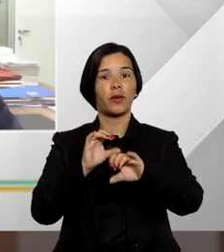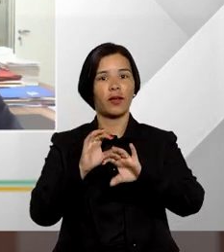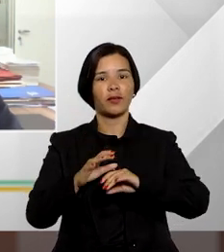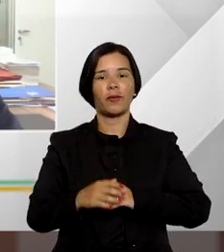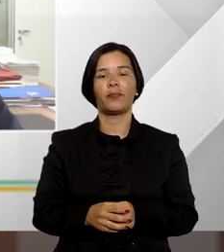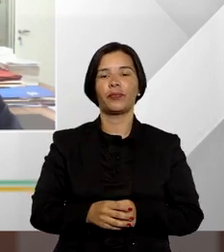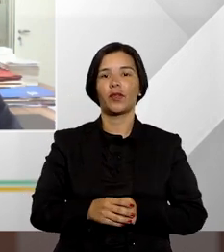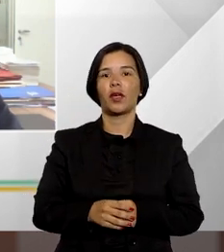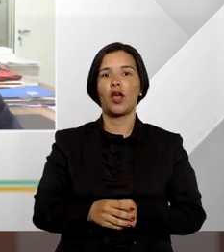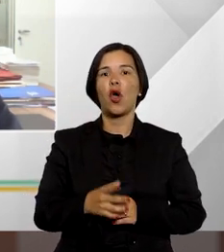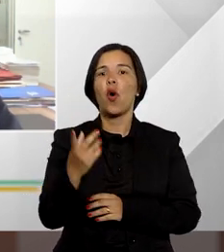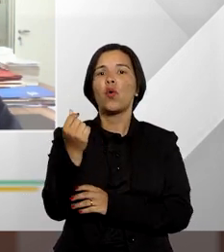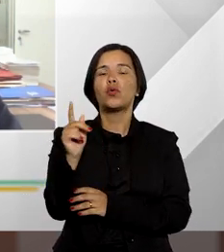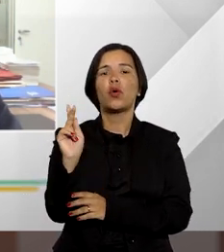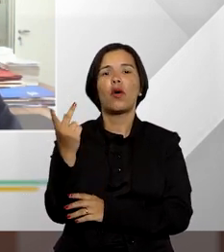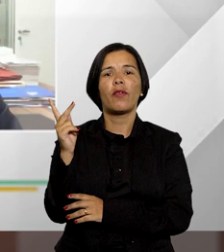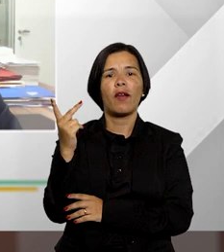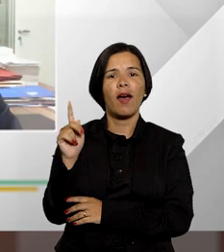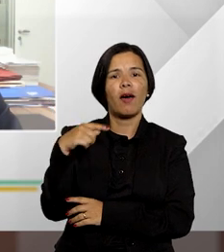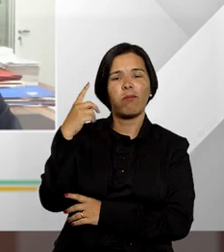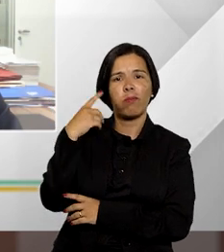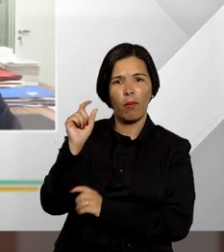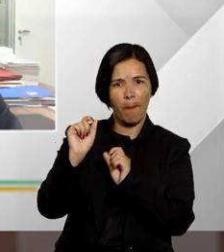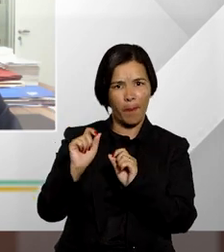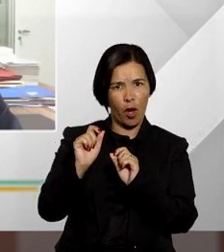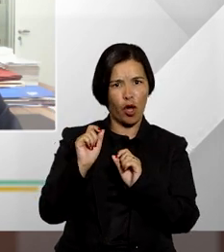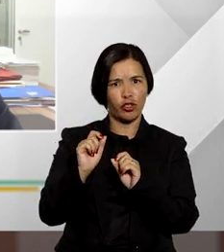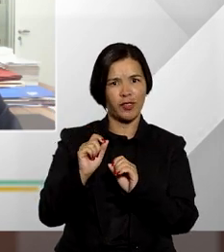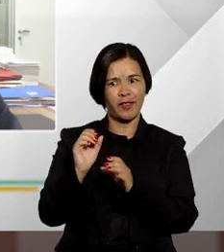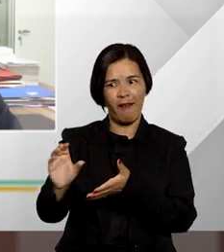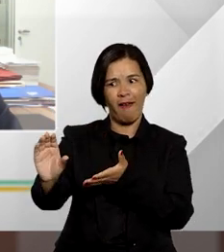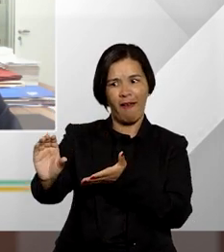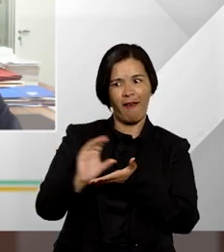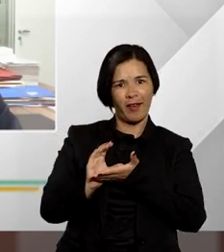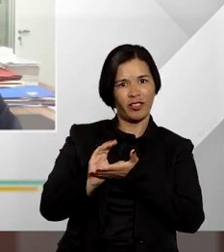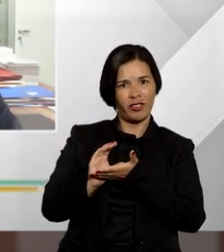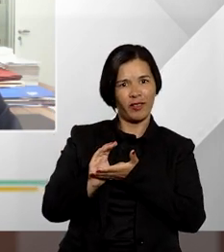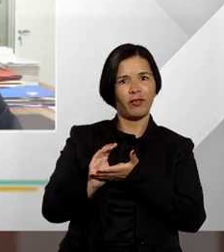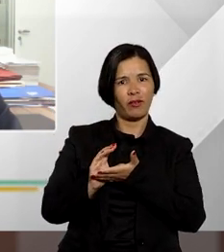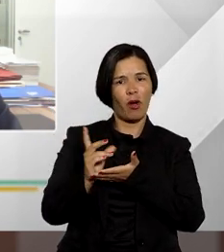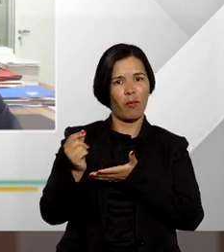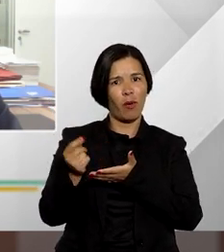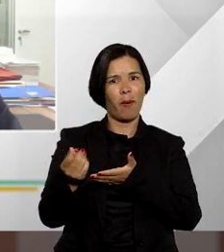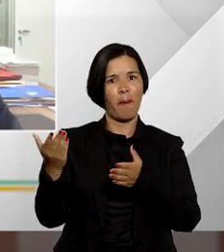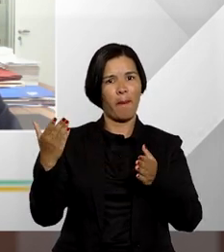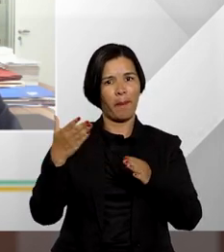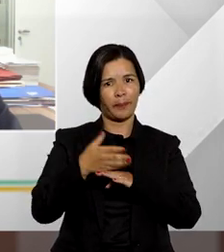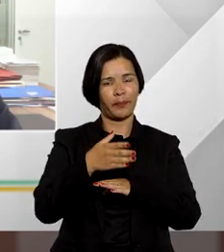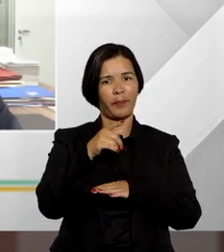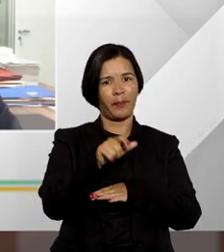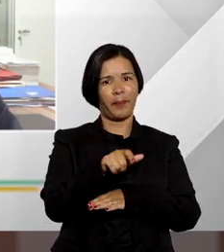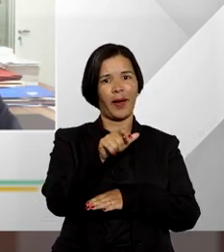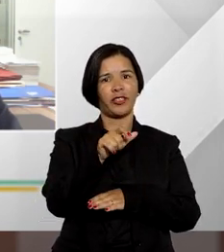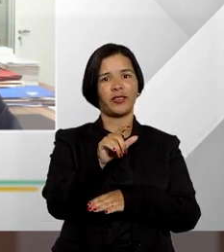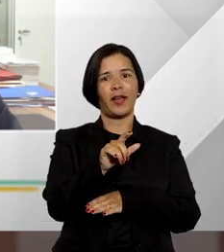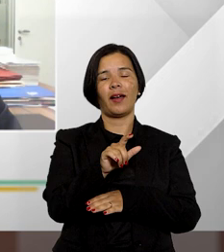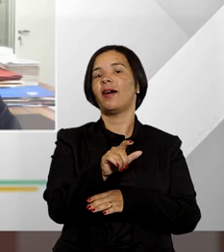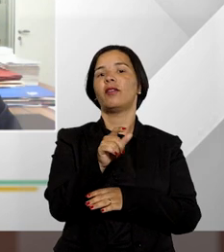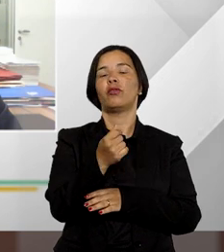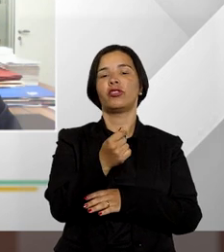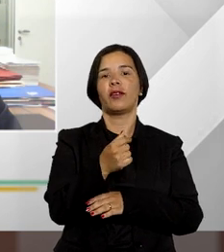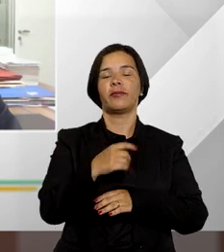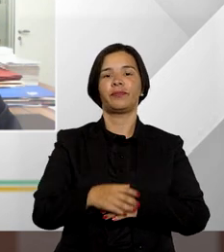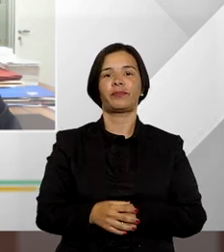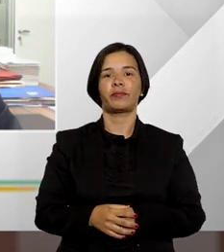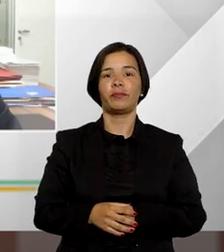Educação os honorários advocatícios eles podem ser retidos com parte da verba desse fundo? Bem